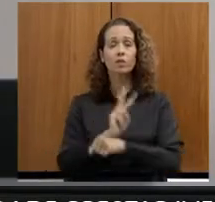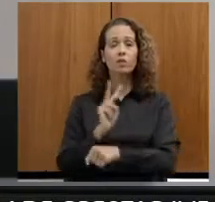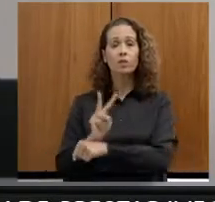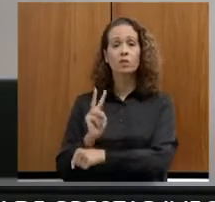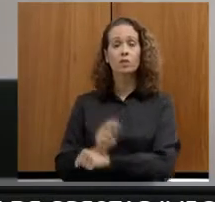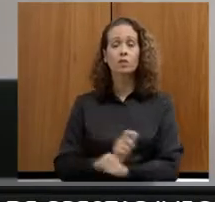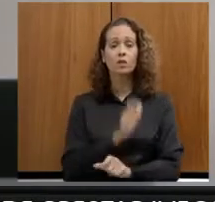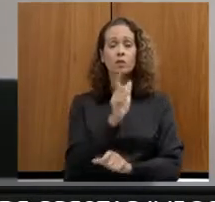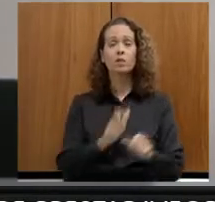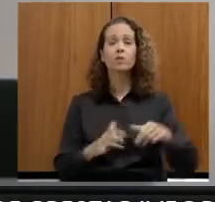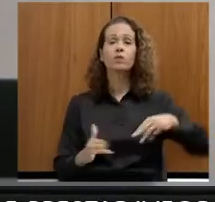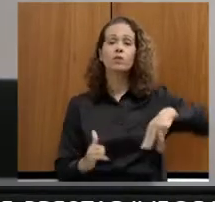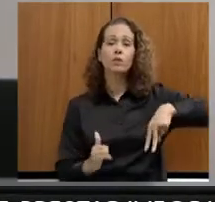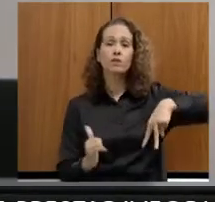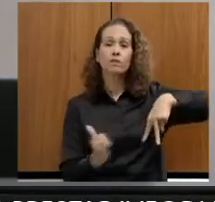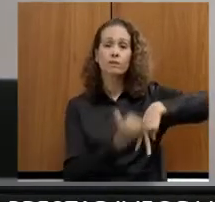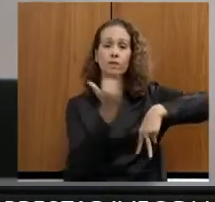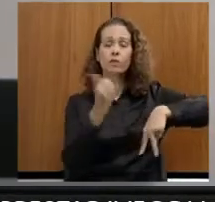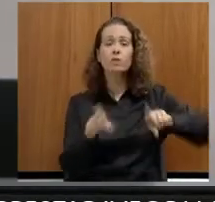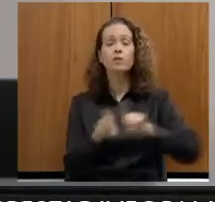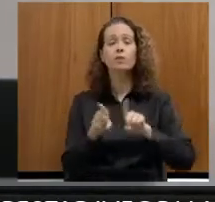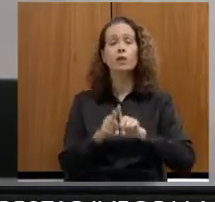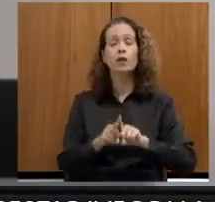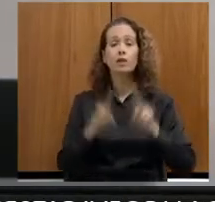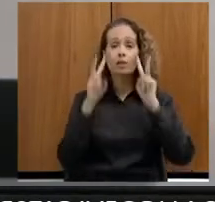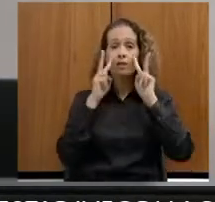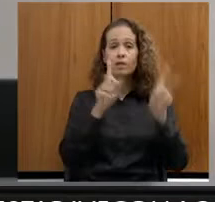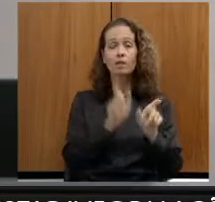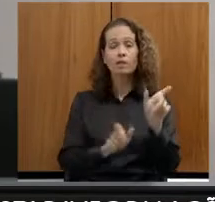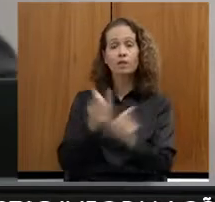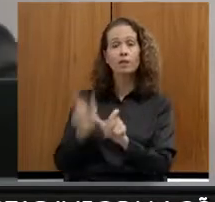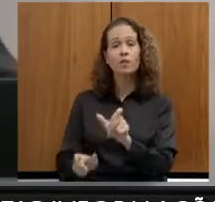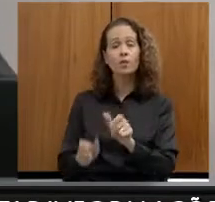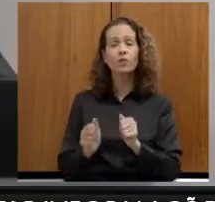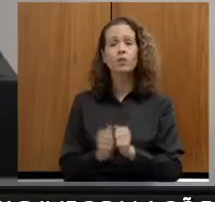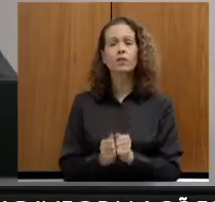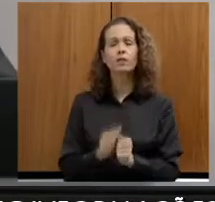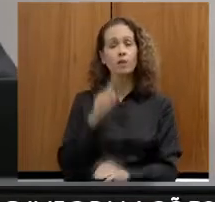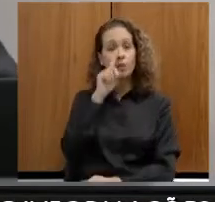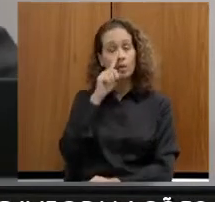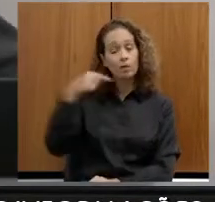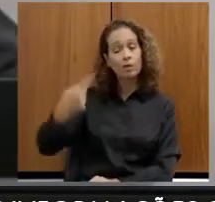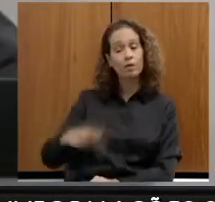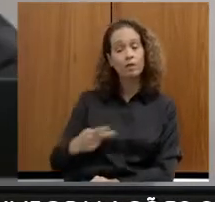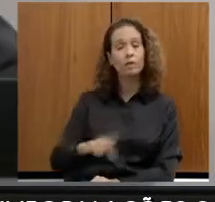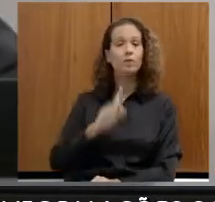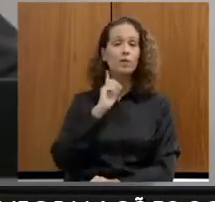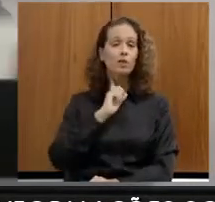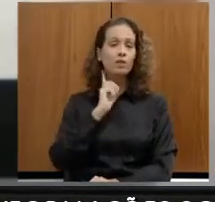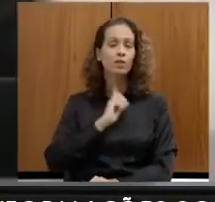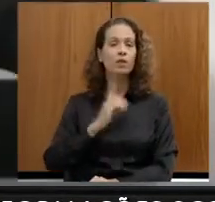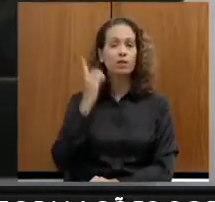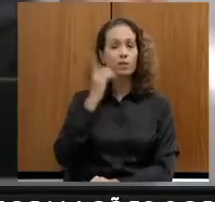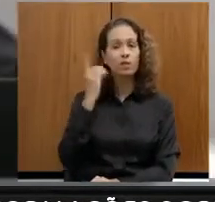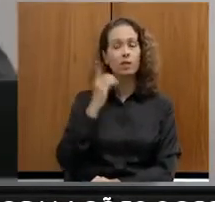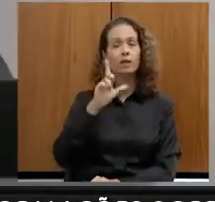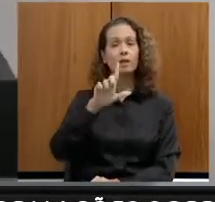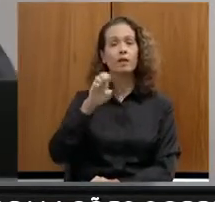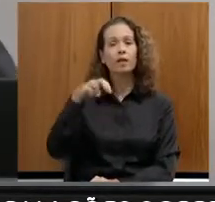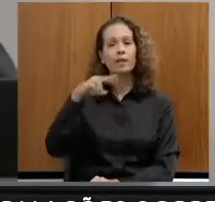Testemunhas Ameaçadas de Minas Gerais. Provita MG, autor, deputada Leninha.